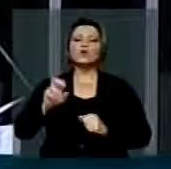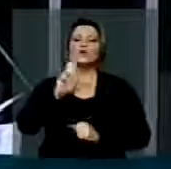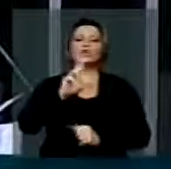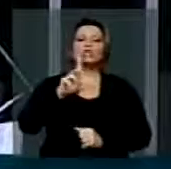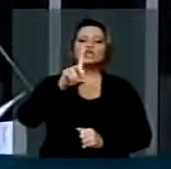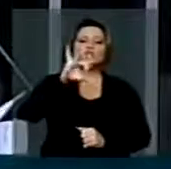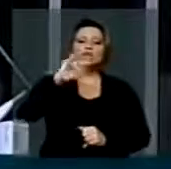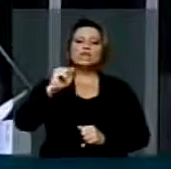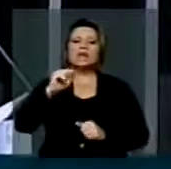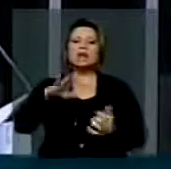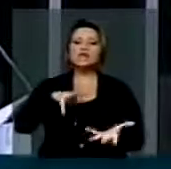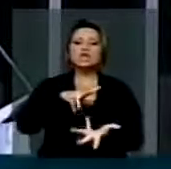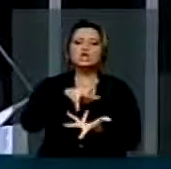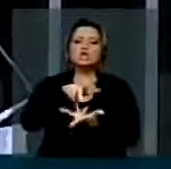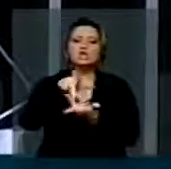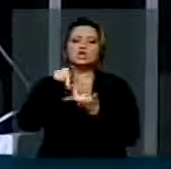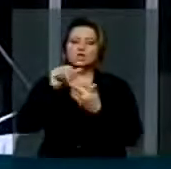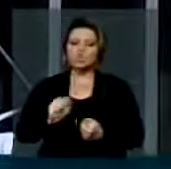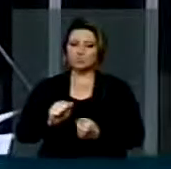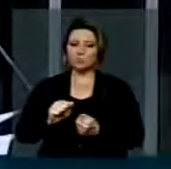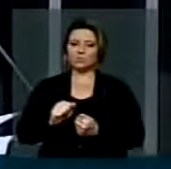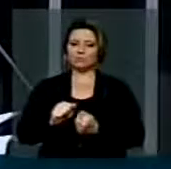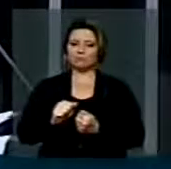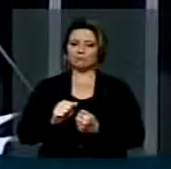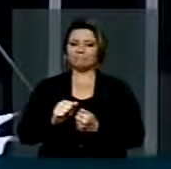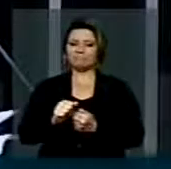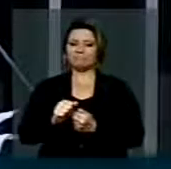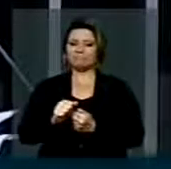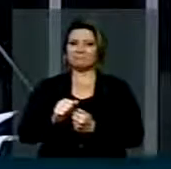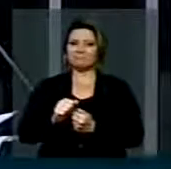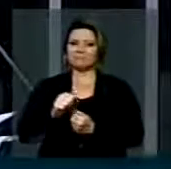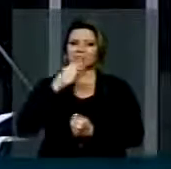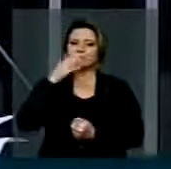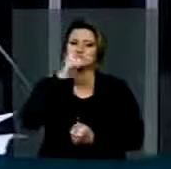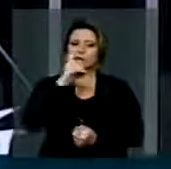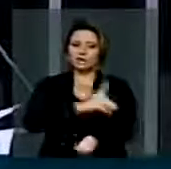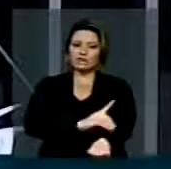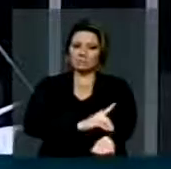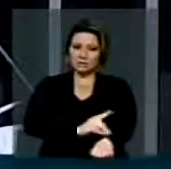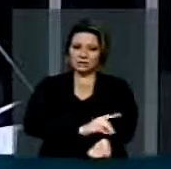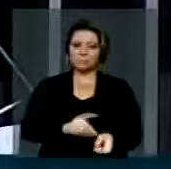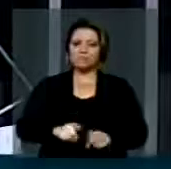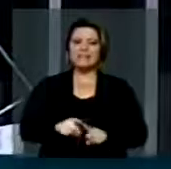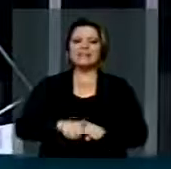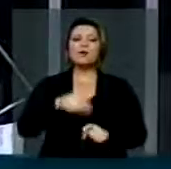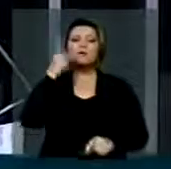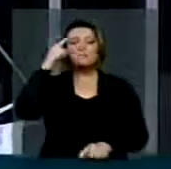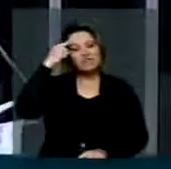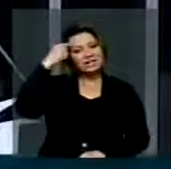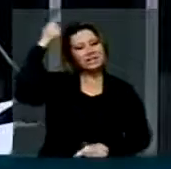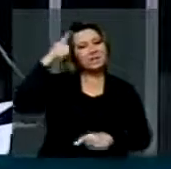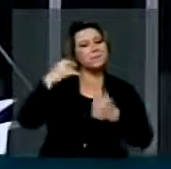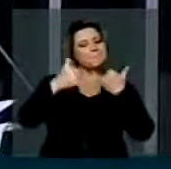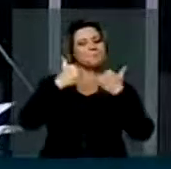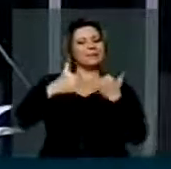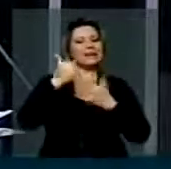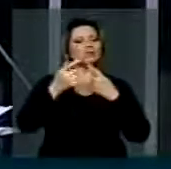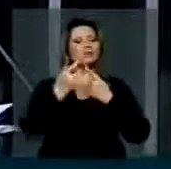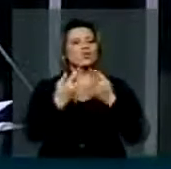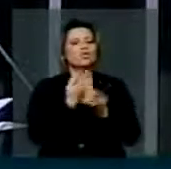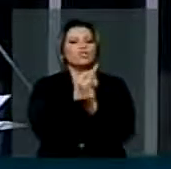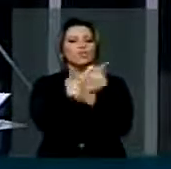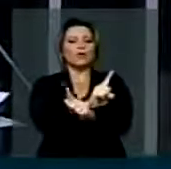E foi chamado Pão Sem Açúcar, em uma divertida associação para alertar a